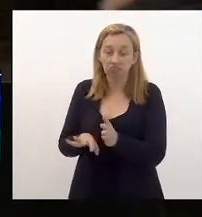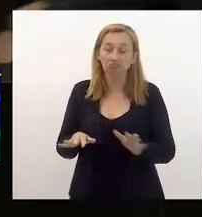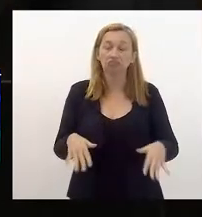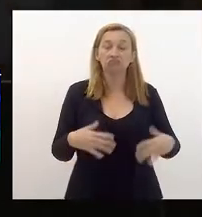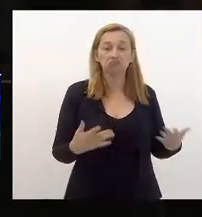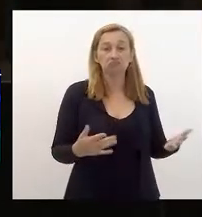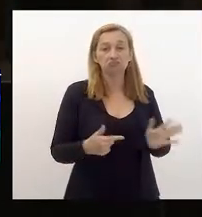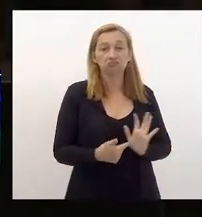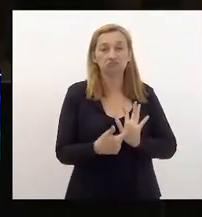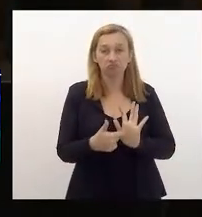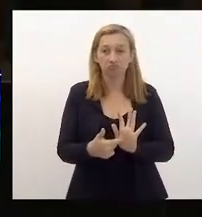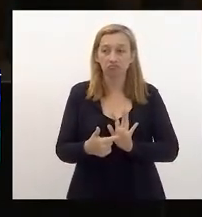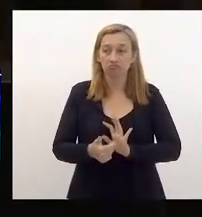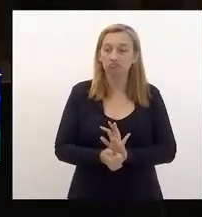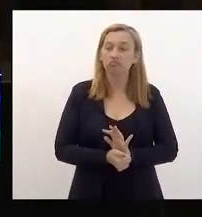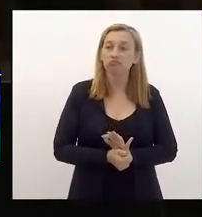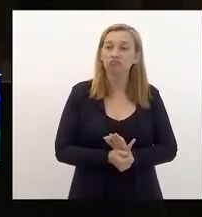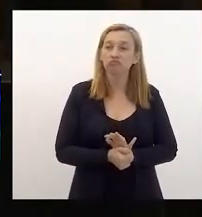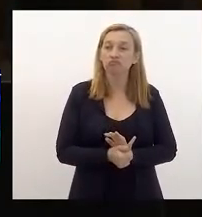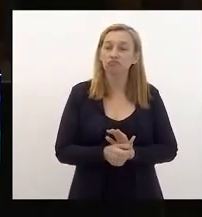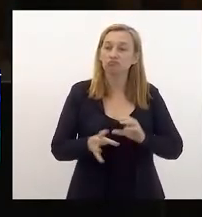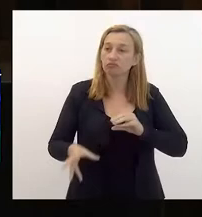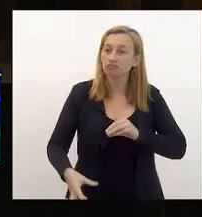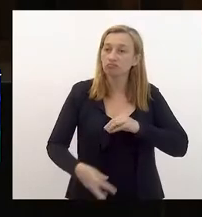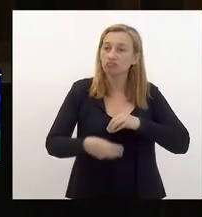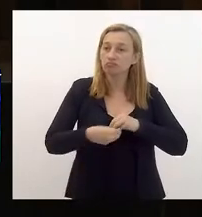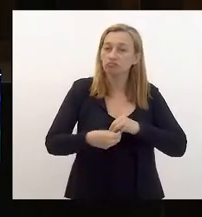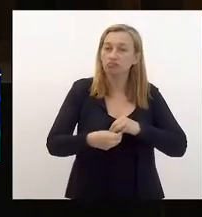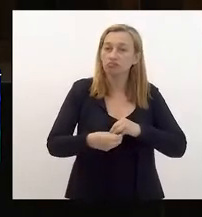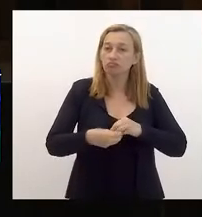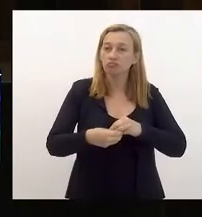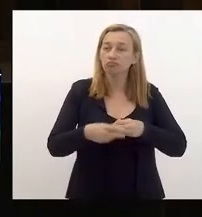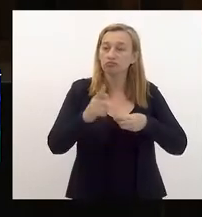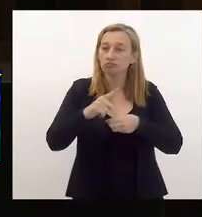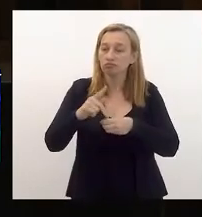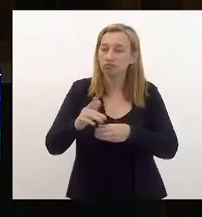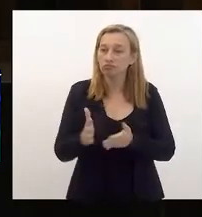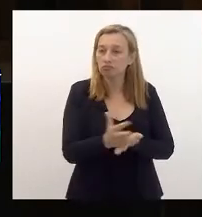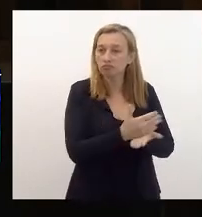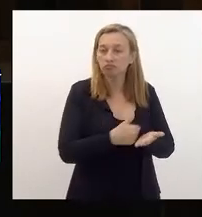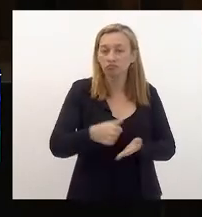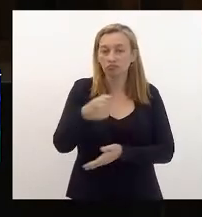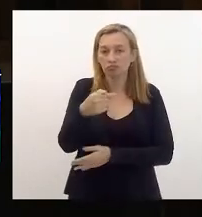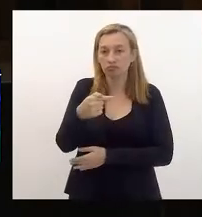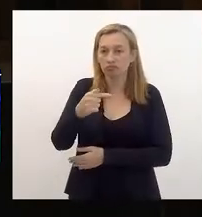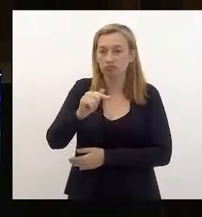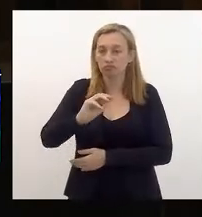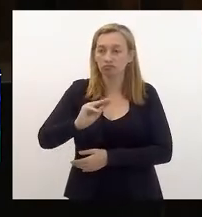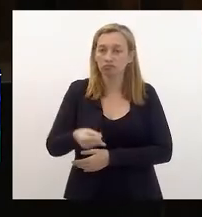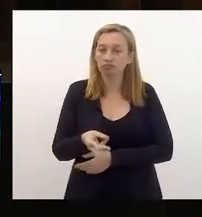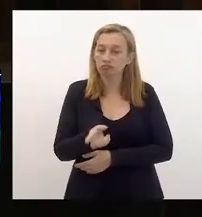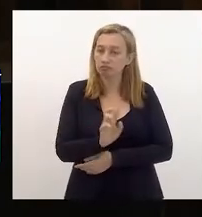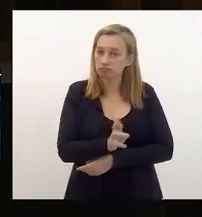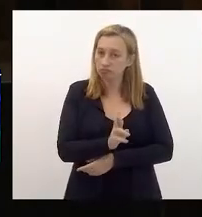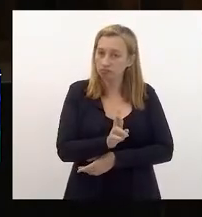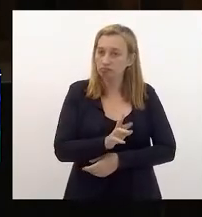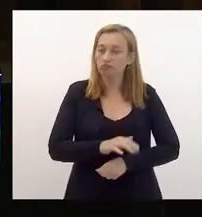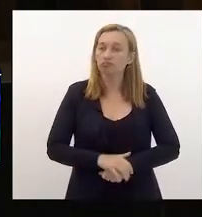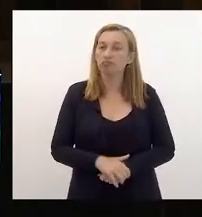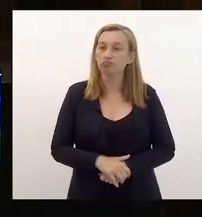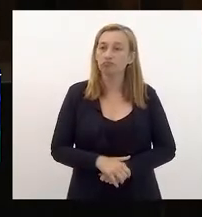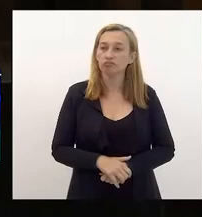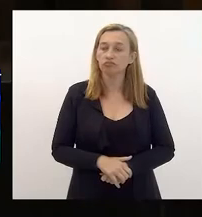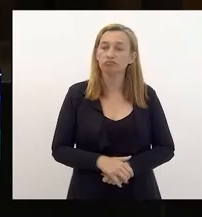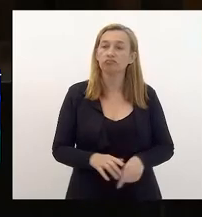cabendo destacar o incremento com a arrecadação de royalties de 7 bilhões de reais que deve